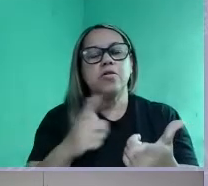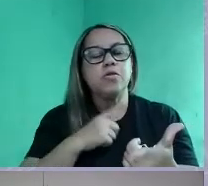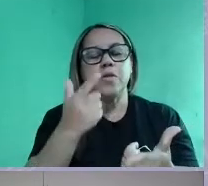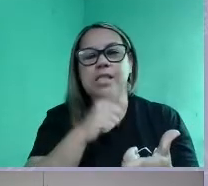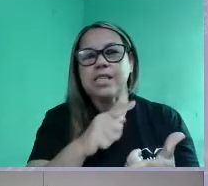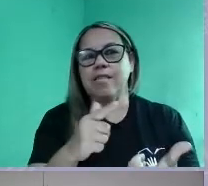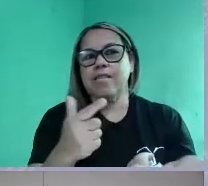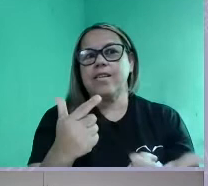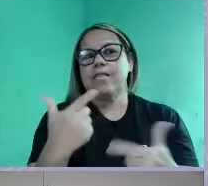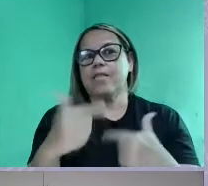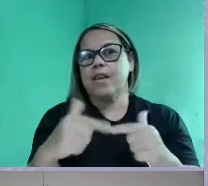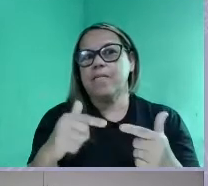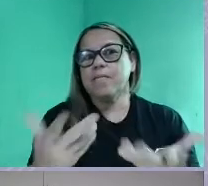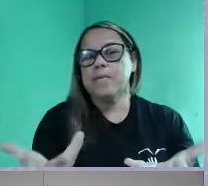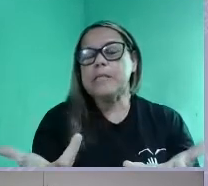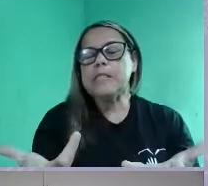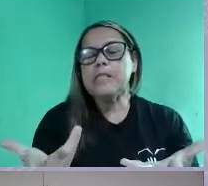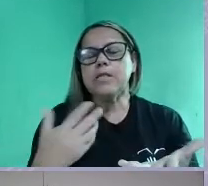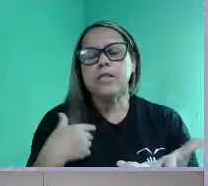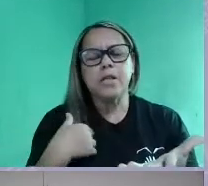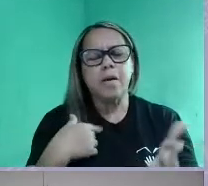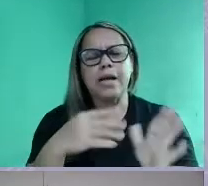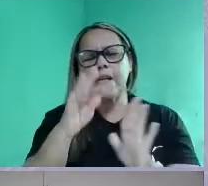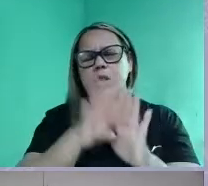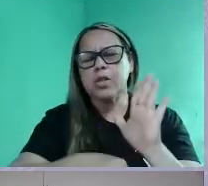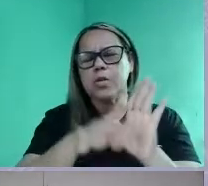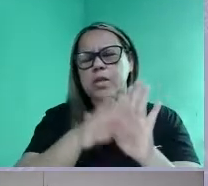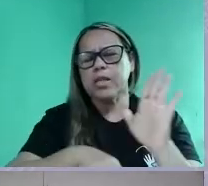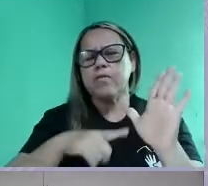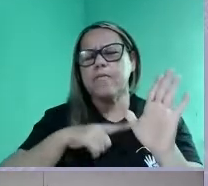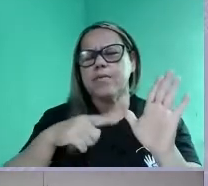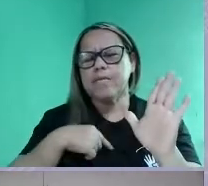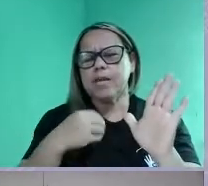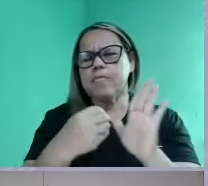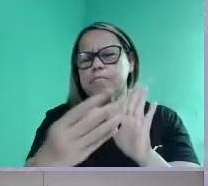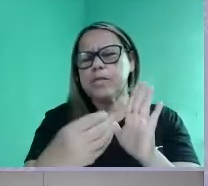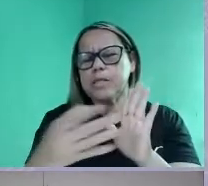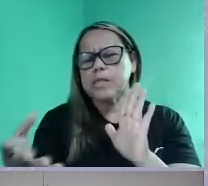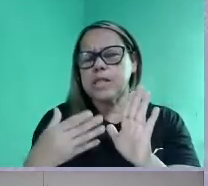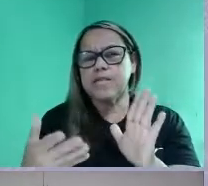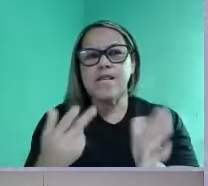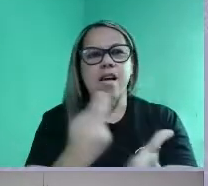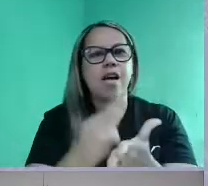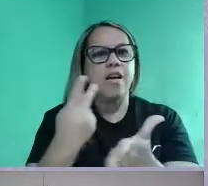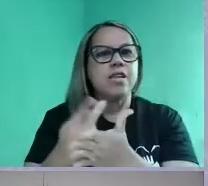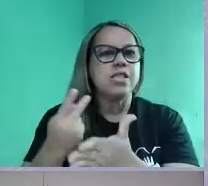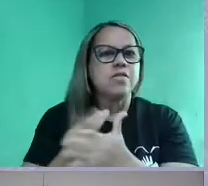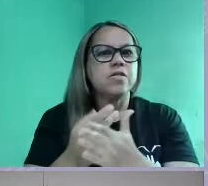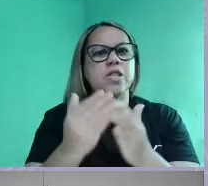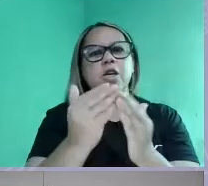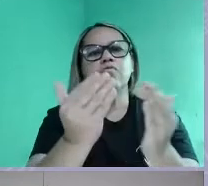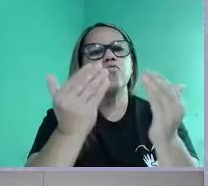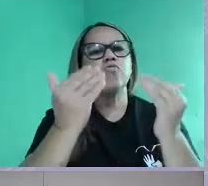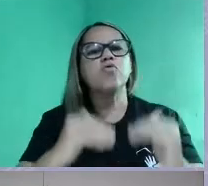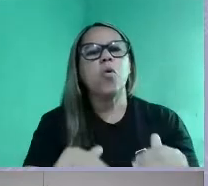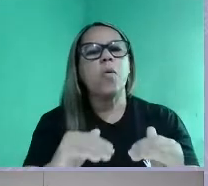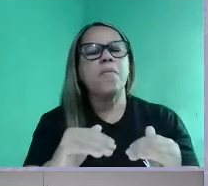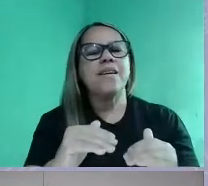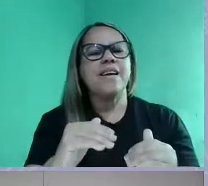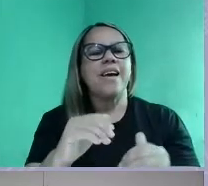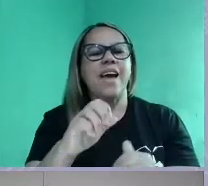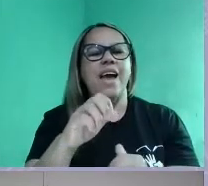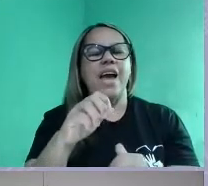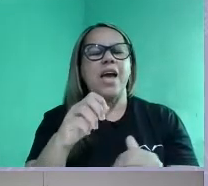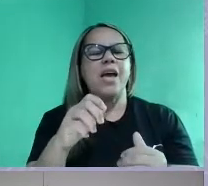texto traz, né? Essas entregas de delivery, né? Que está acontecendo muito, né? É o subemprego, vamos dizer assim, né? O texto 4